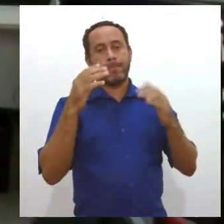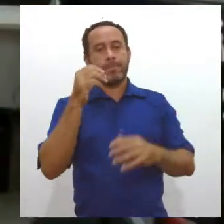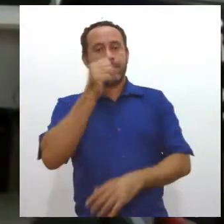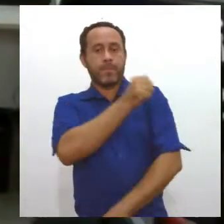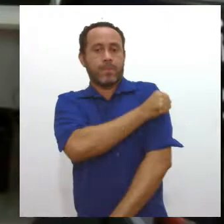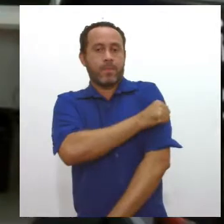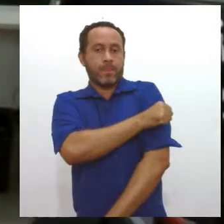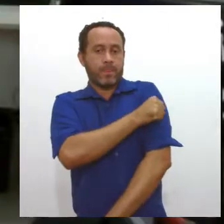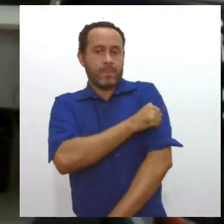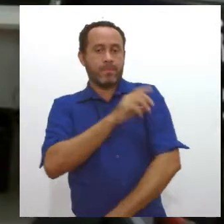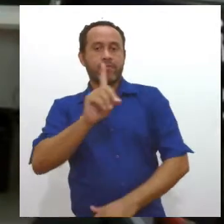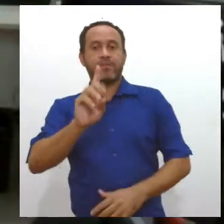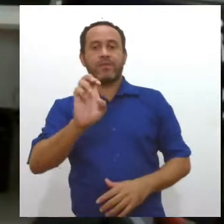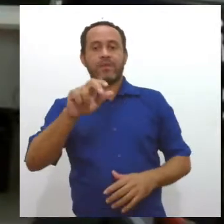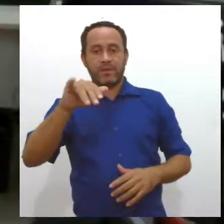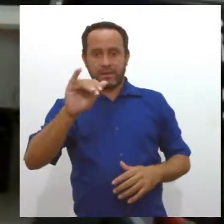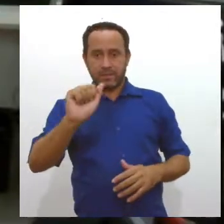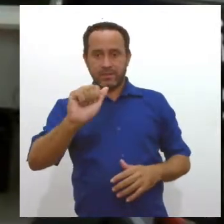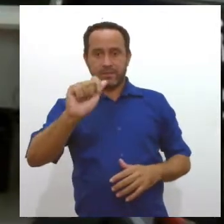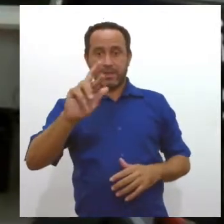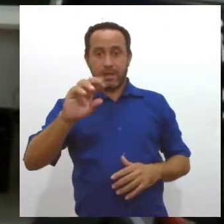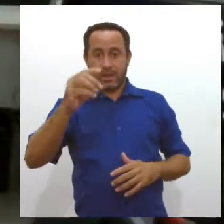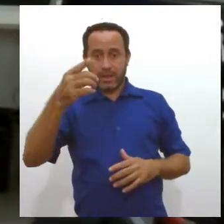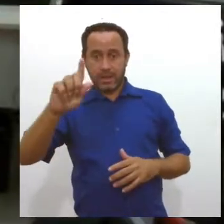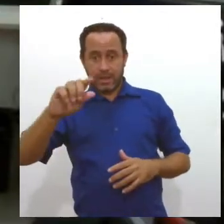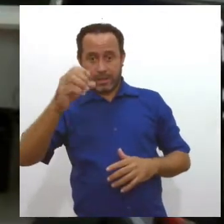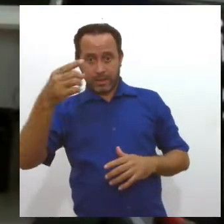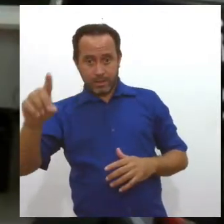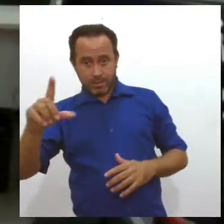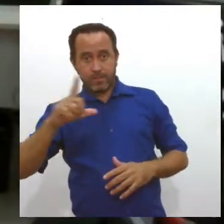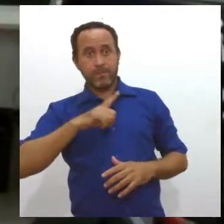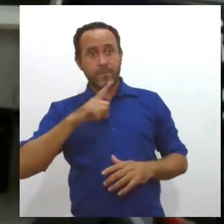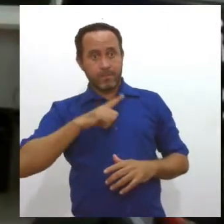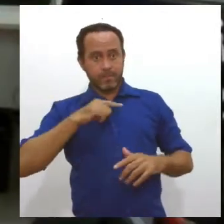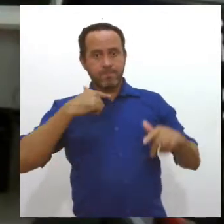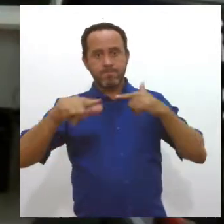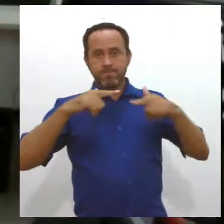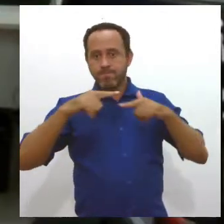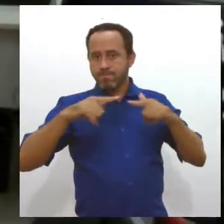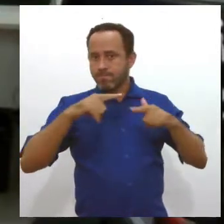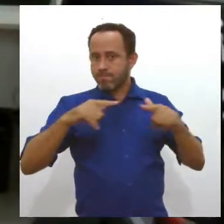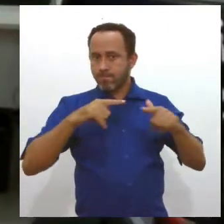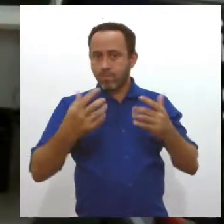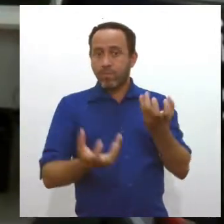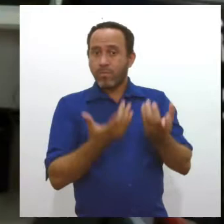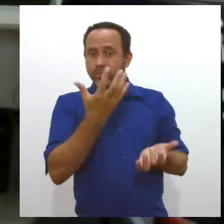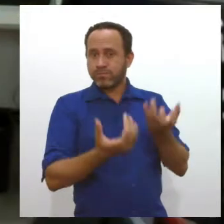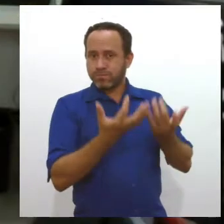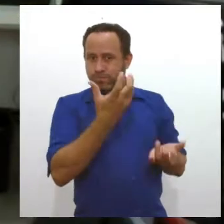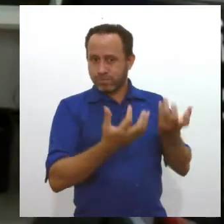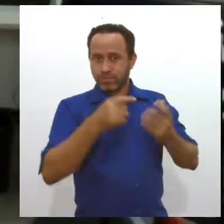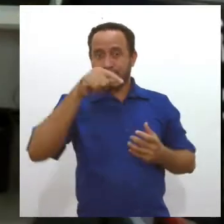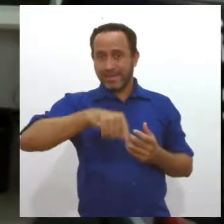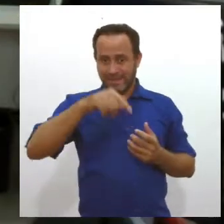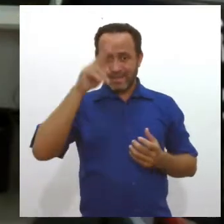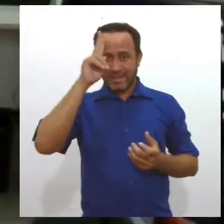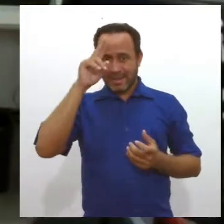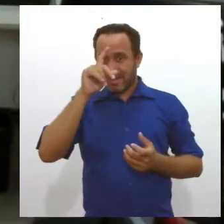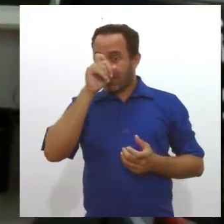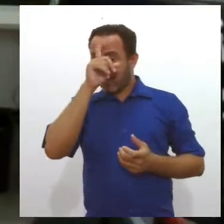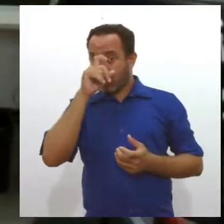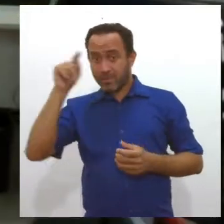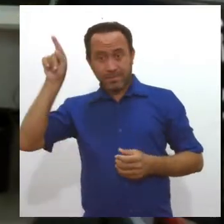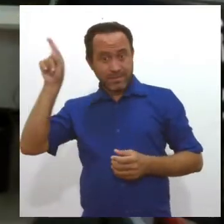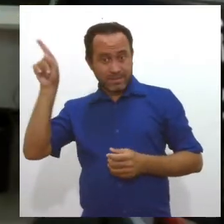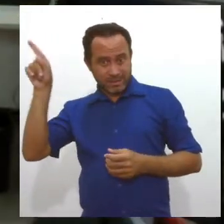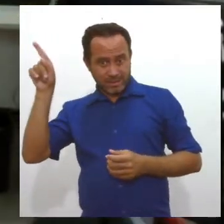Dimitri Aragão, por sua coragem, que teve em atuar durante o incêndio que houve aqui em Aracaju, no hospital